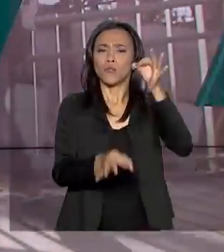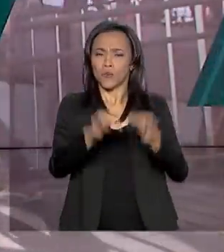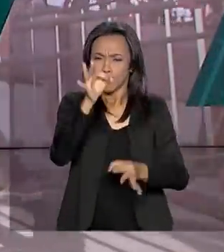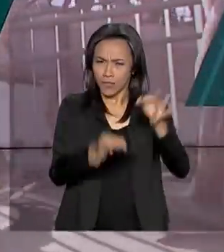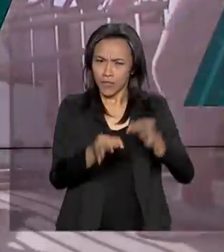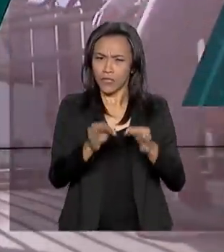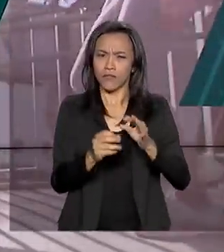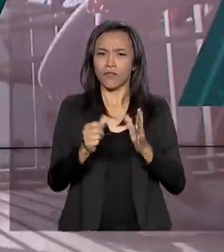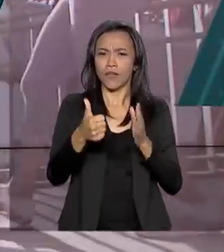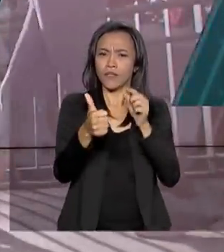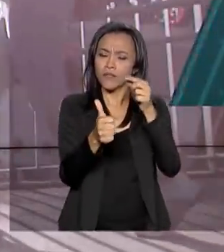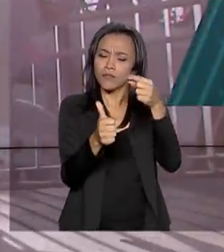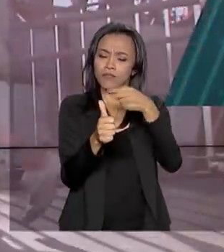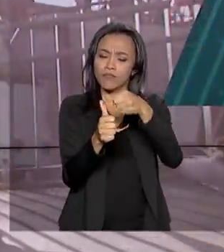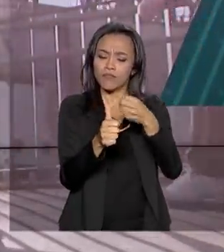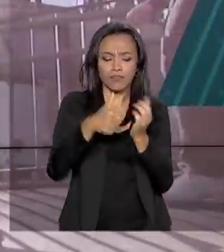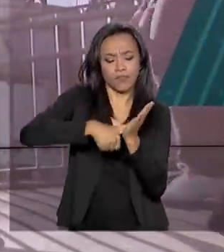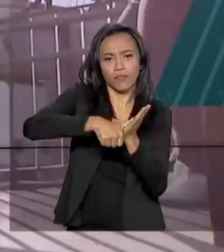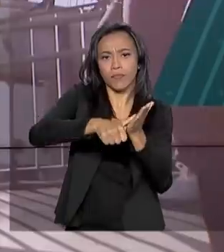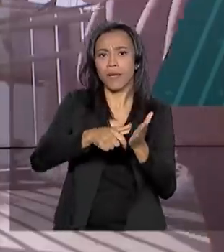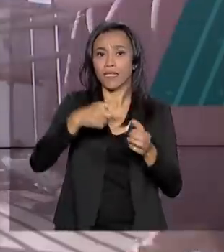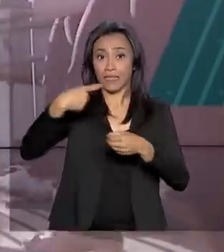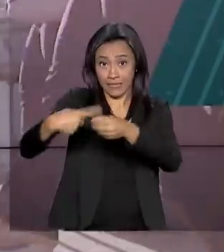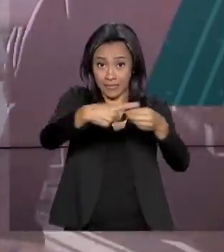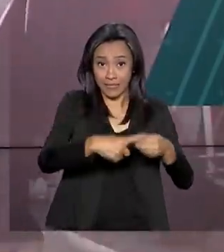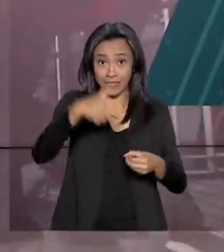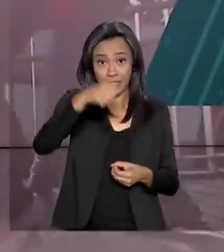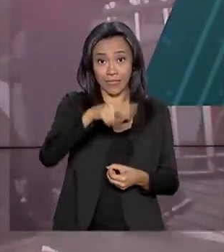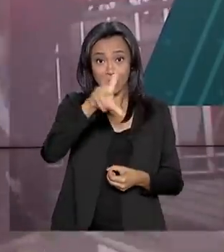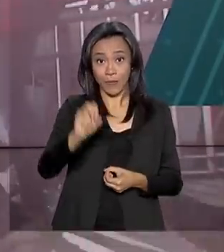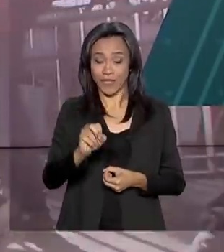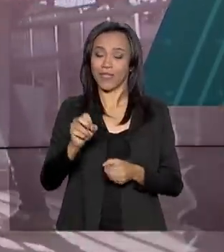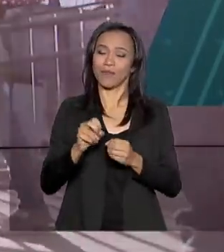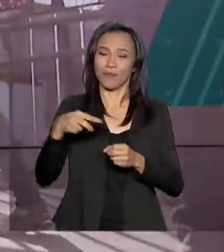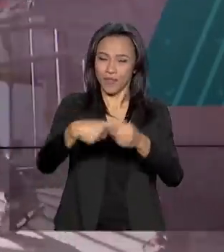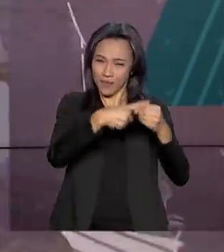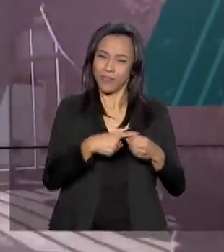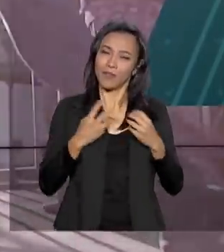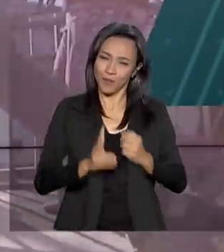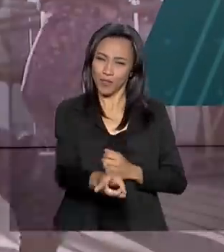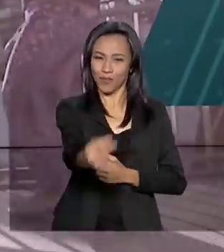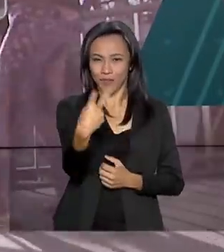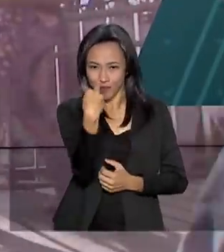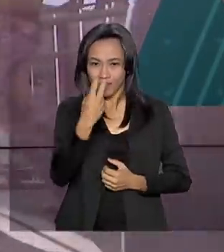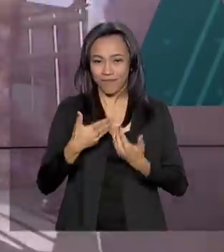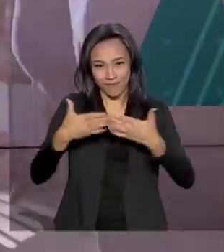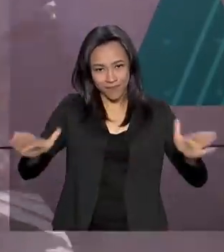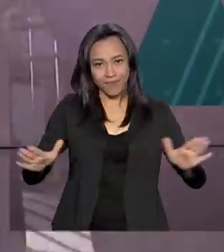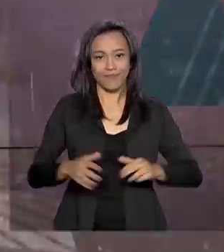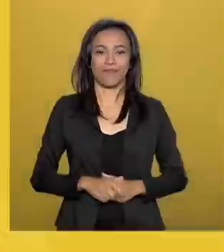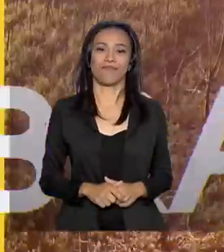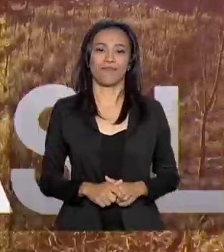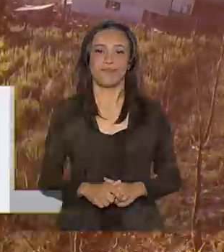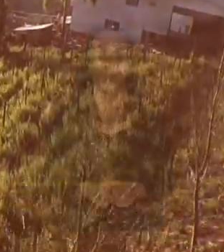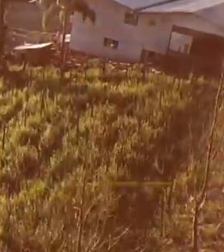biométrico em mais de 750 municípios. Fique com a gente, o Brasil em Dia já está no ar.